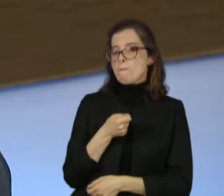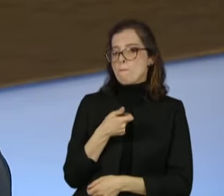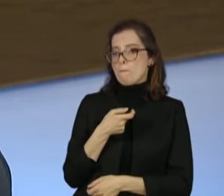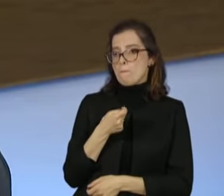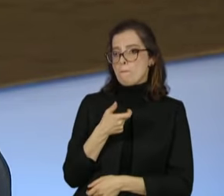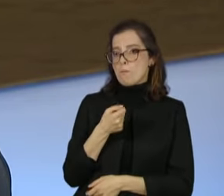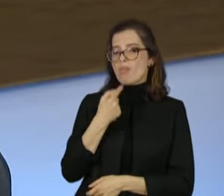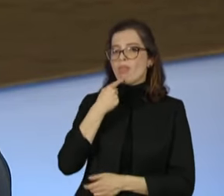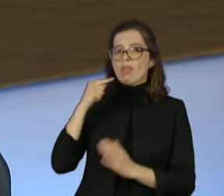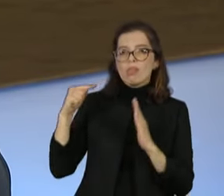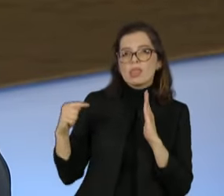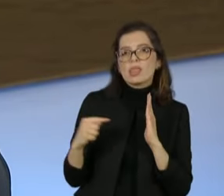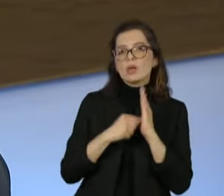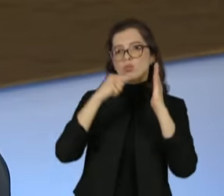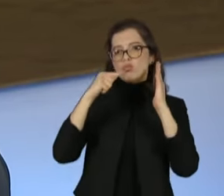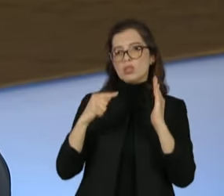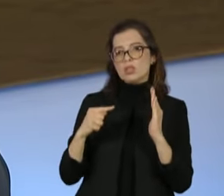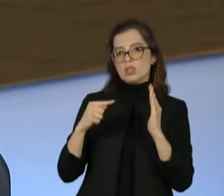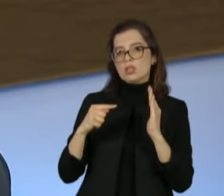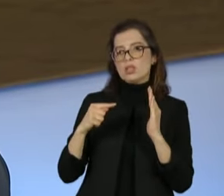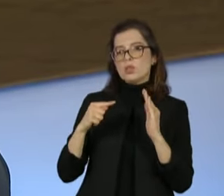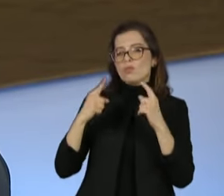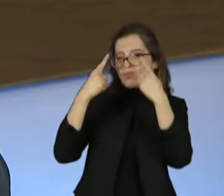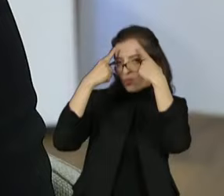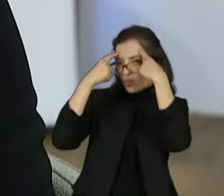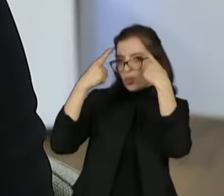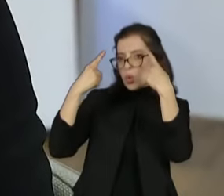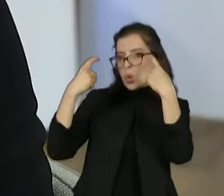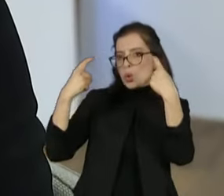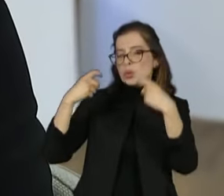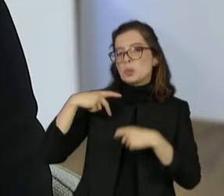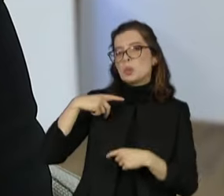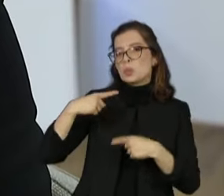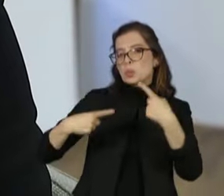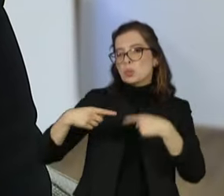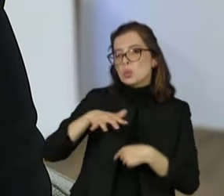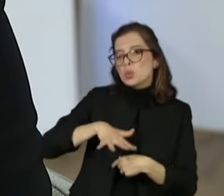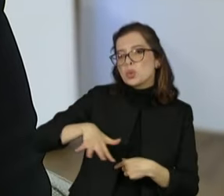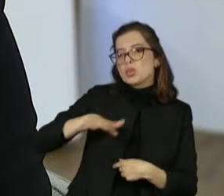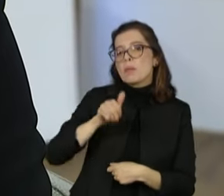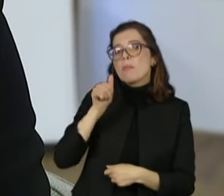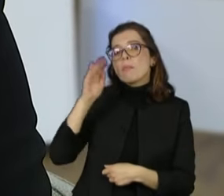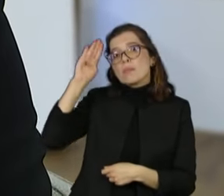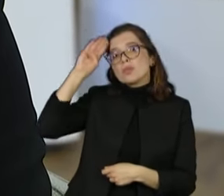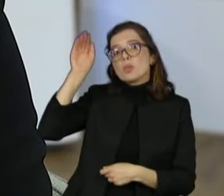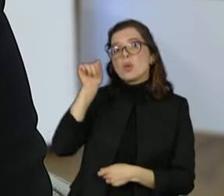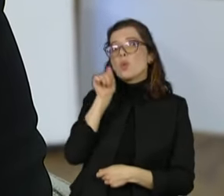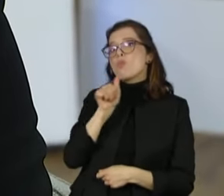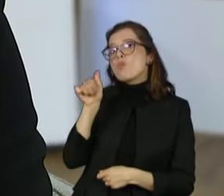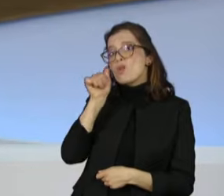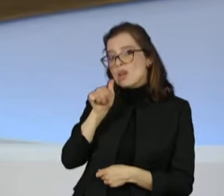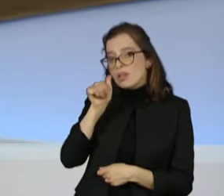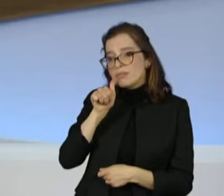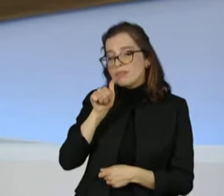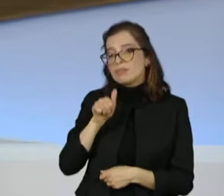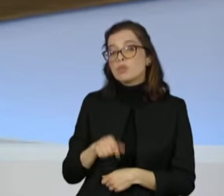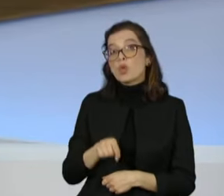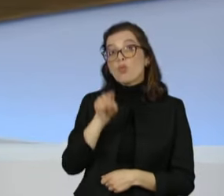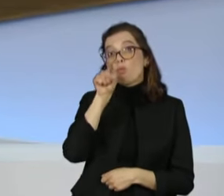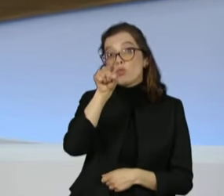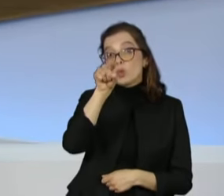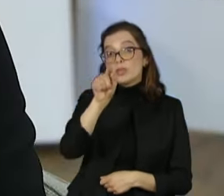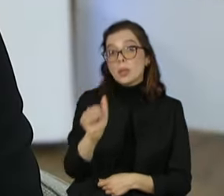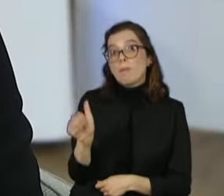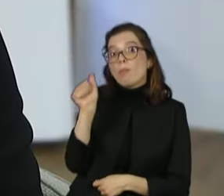contra mulheres, uma média de mais de dois casos por mês. A senhora já foi vítima de ataques desse gênero?